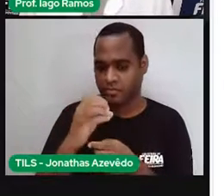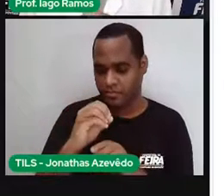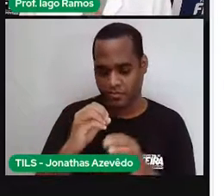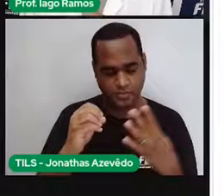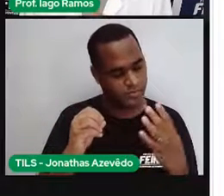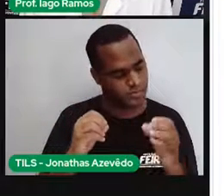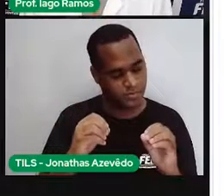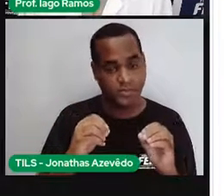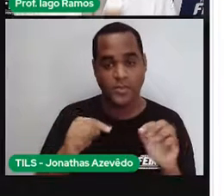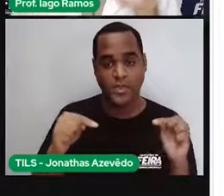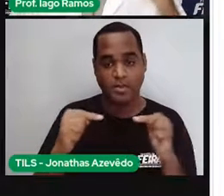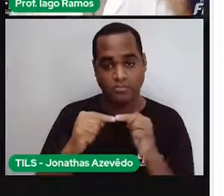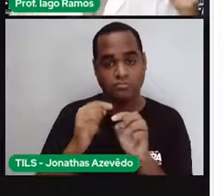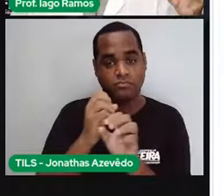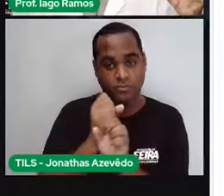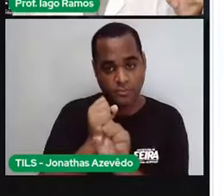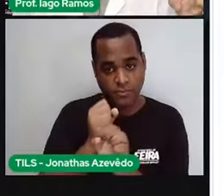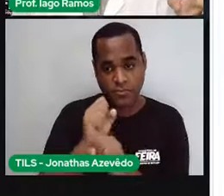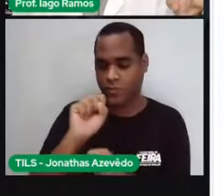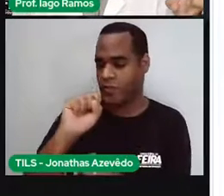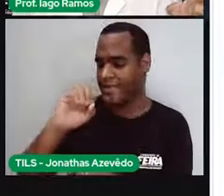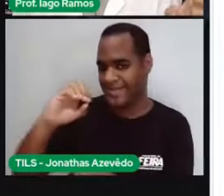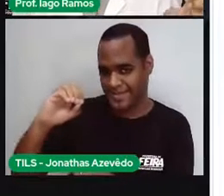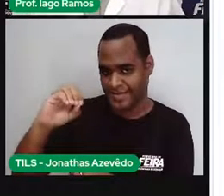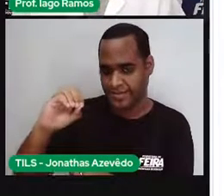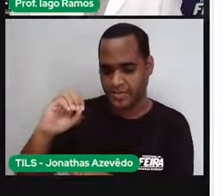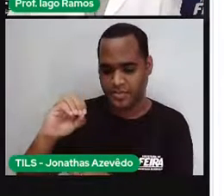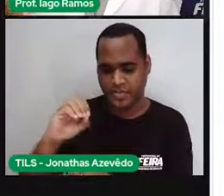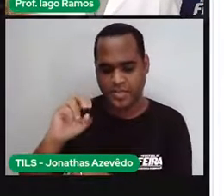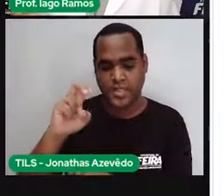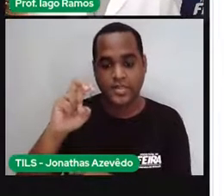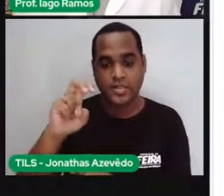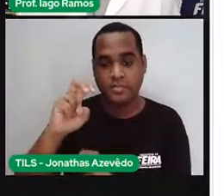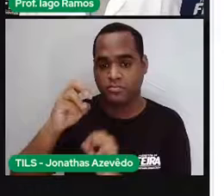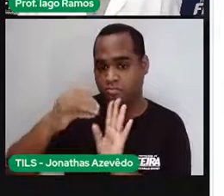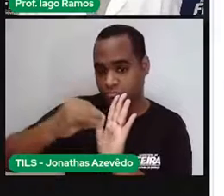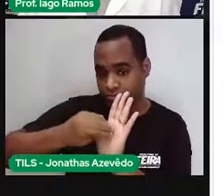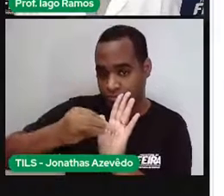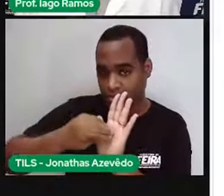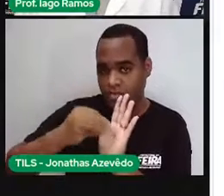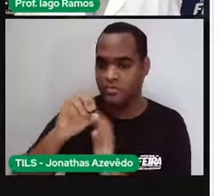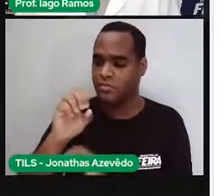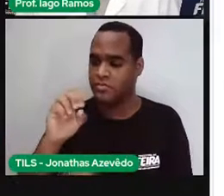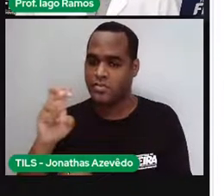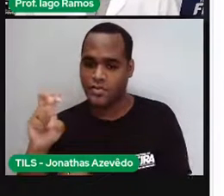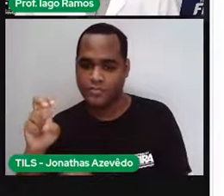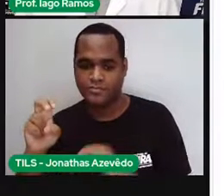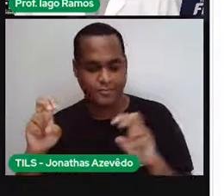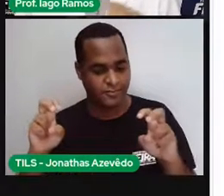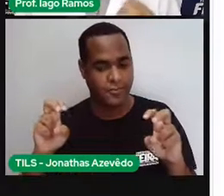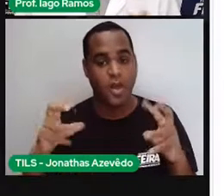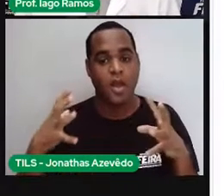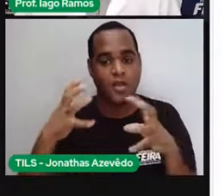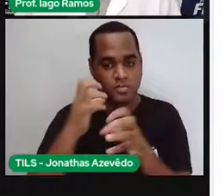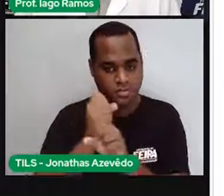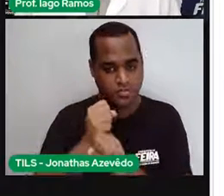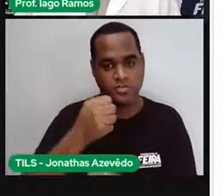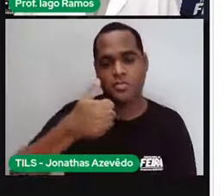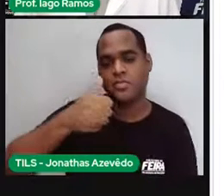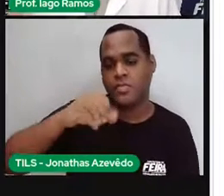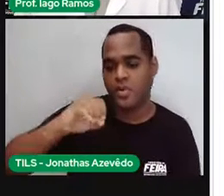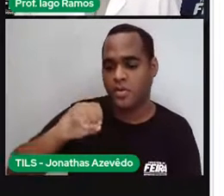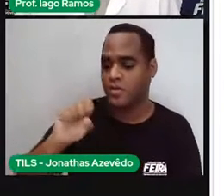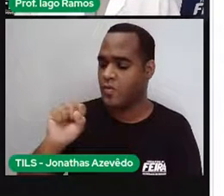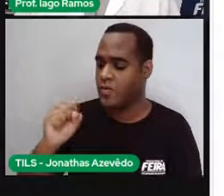80. 5 que sobrou de um, 40. Mais 5 que sobrou do outro, 40 dá 10. 80